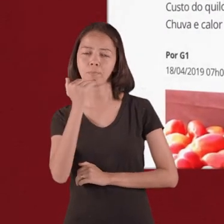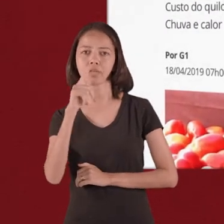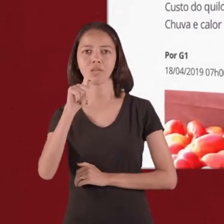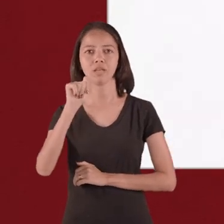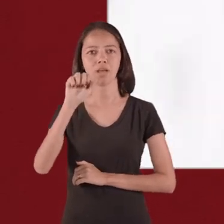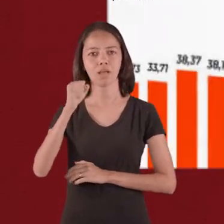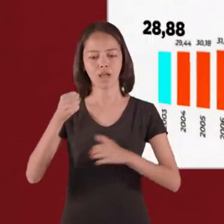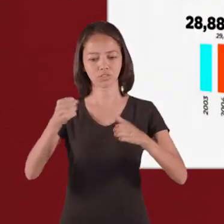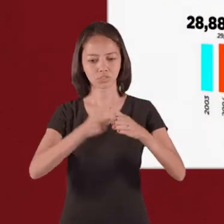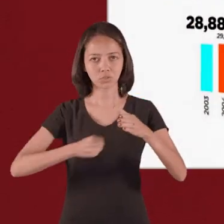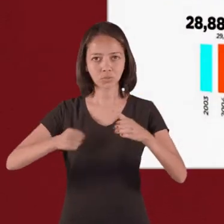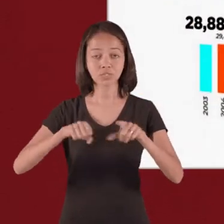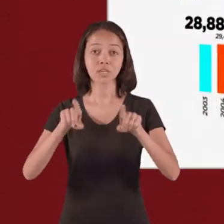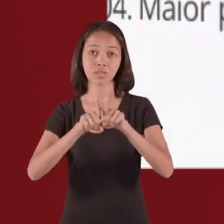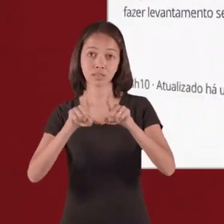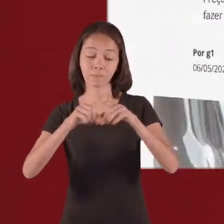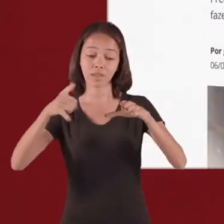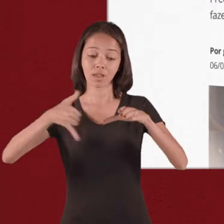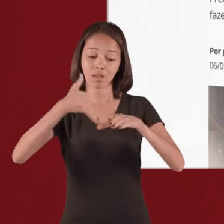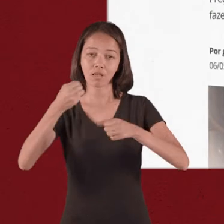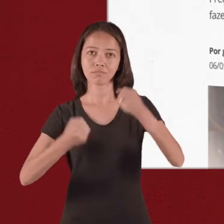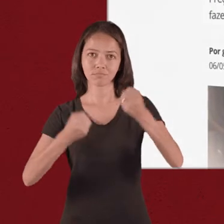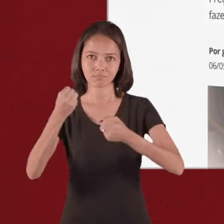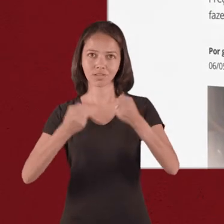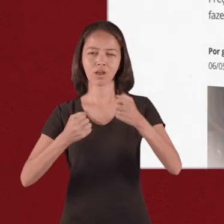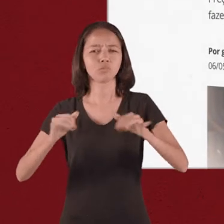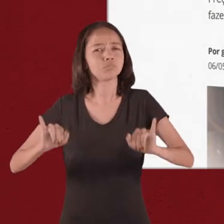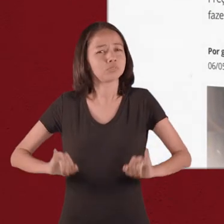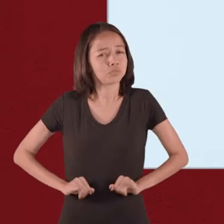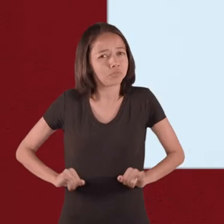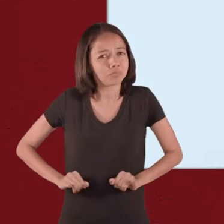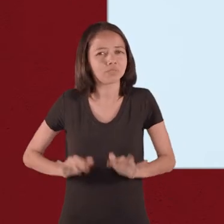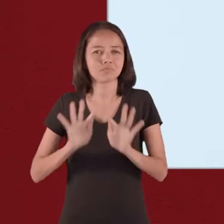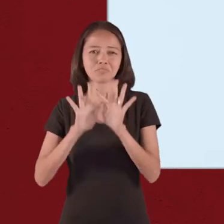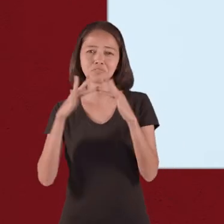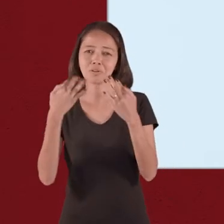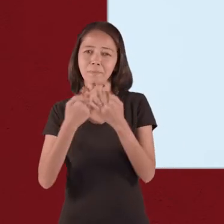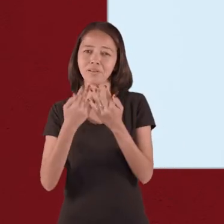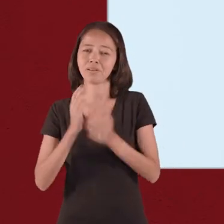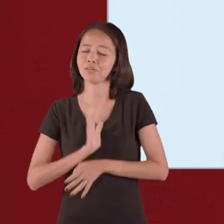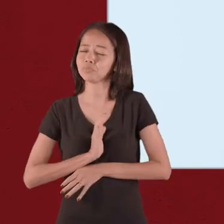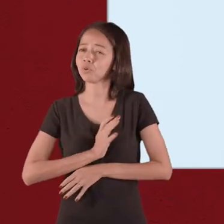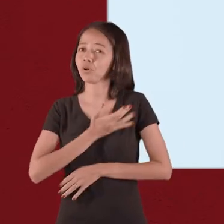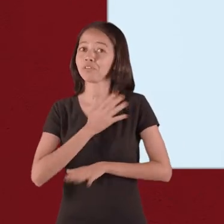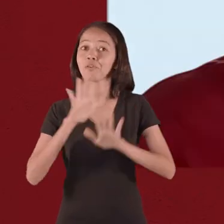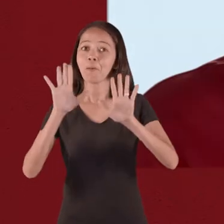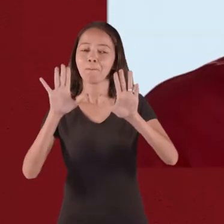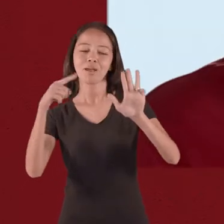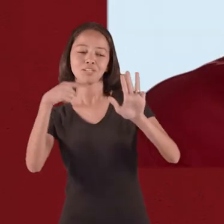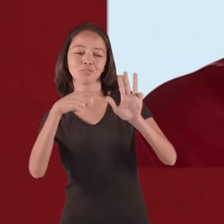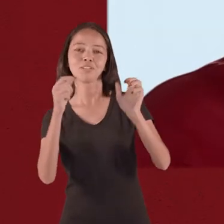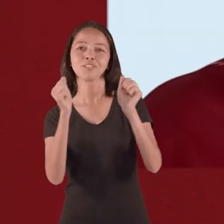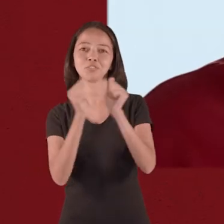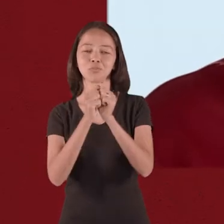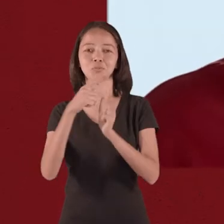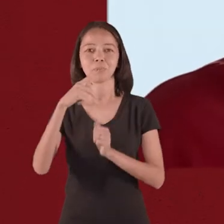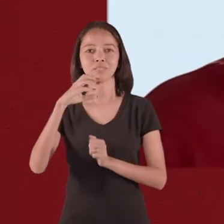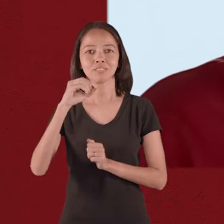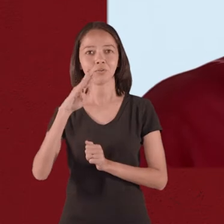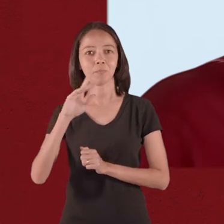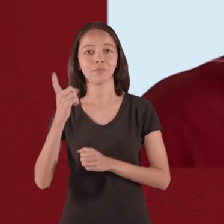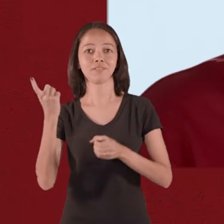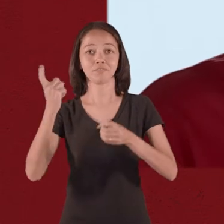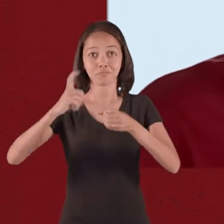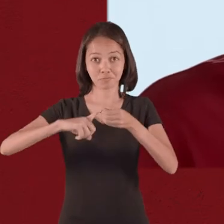dos alimentos, do gás de cozinha e dos combustíveis. O sofrimento das famílias está insuportável. Mas junto com Lula, o